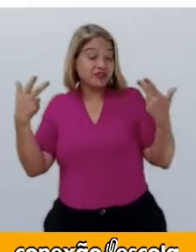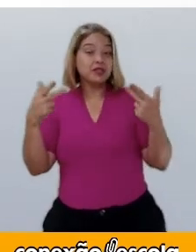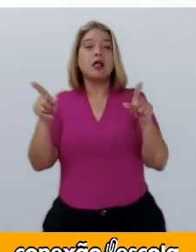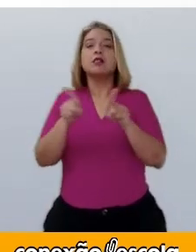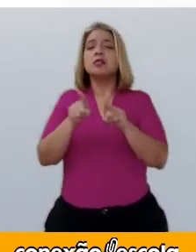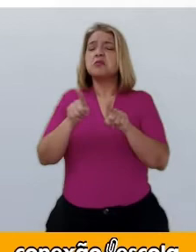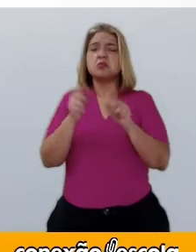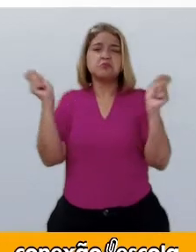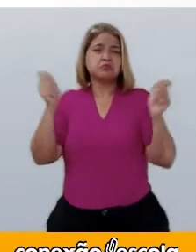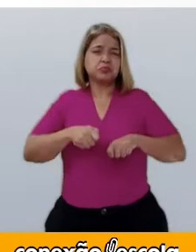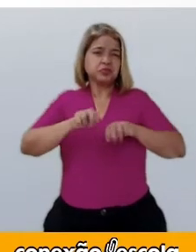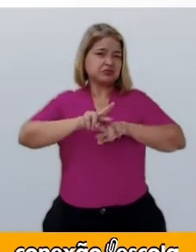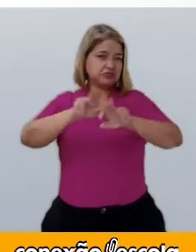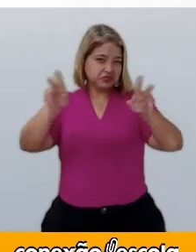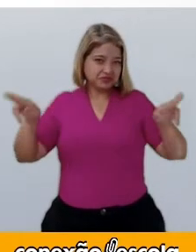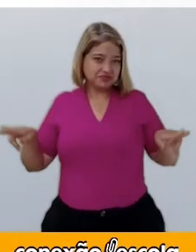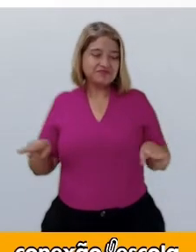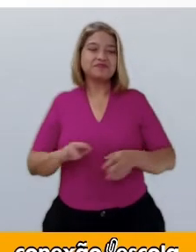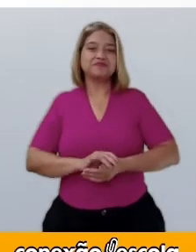possibilidades.